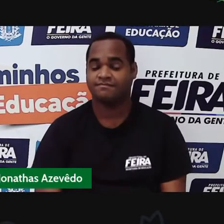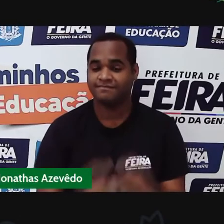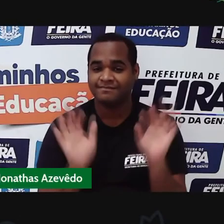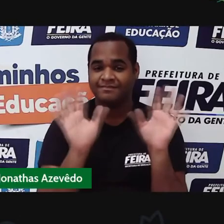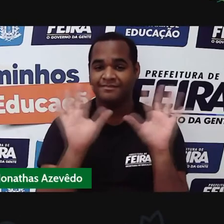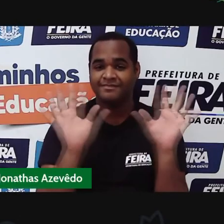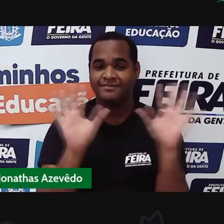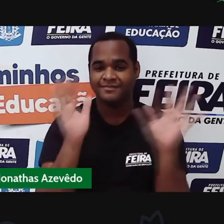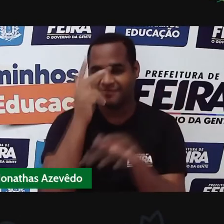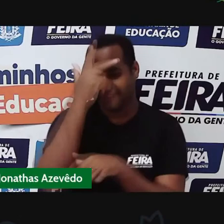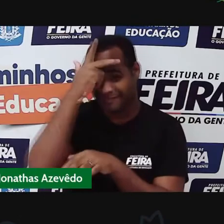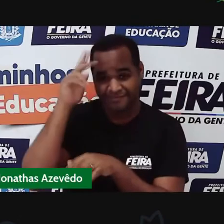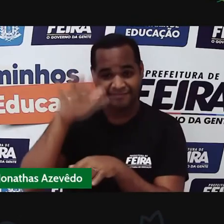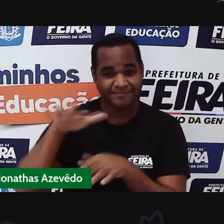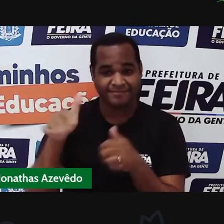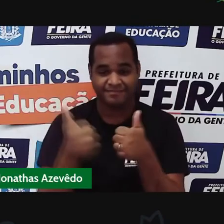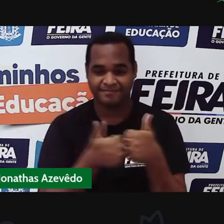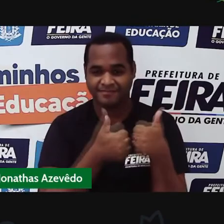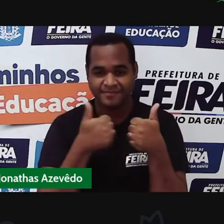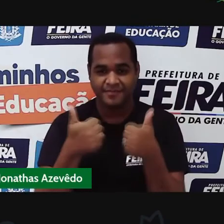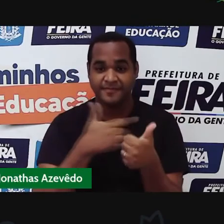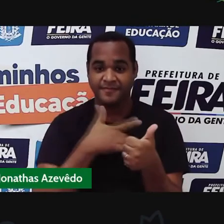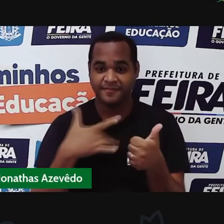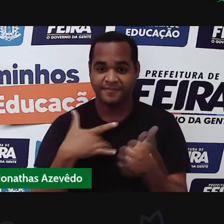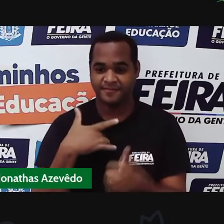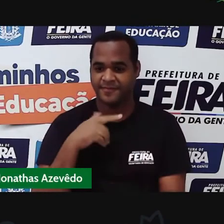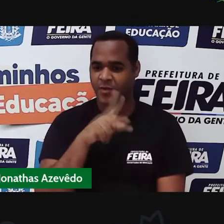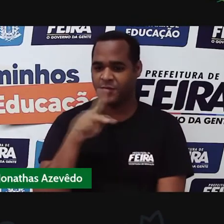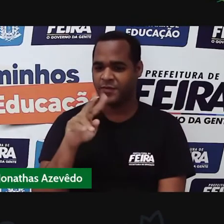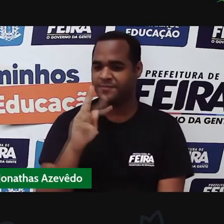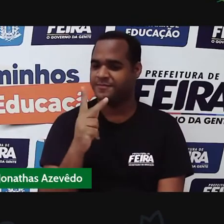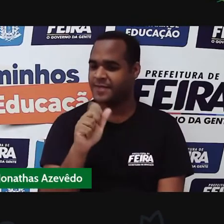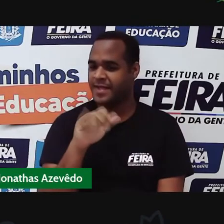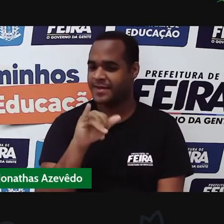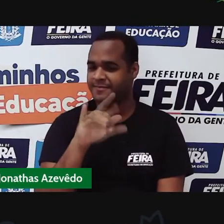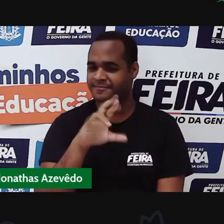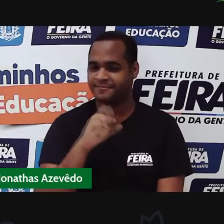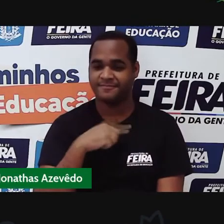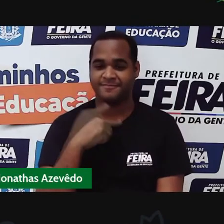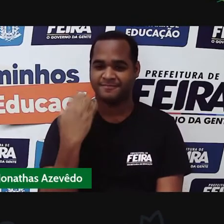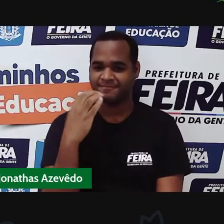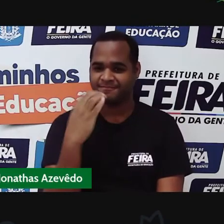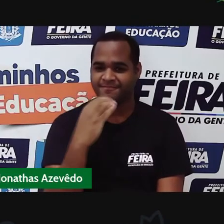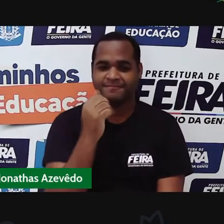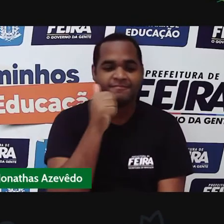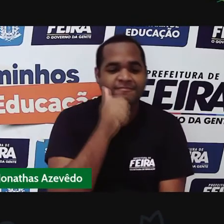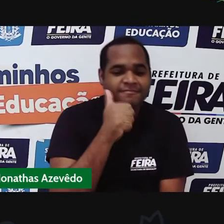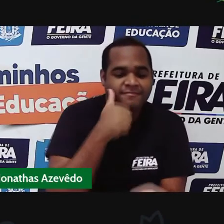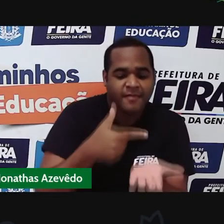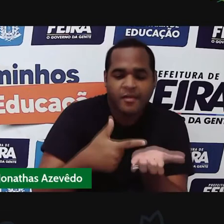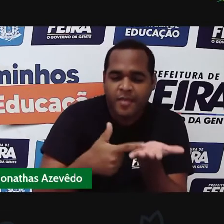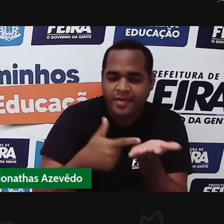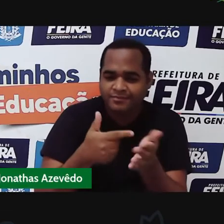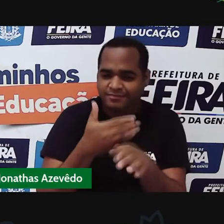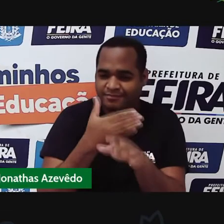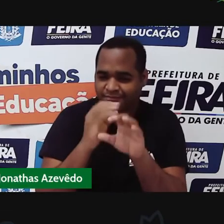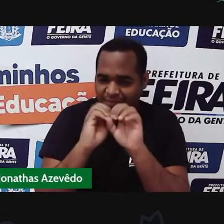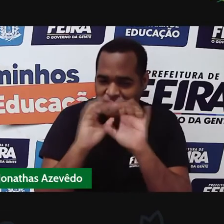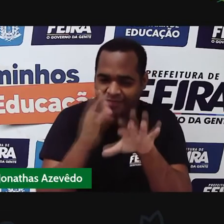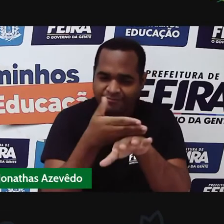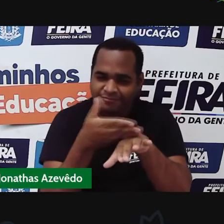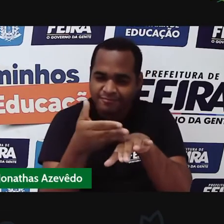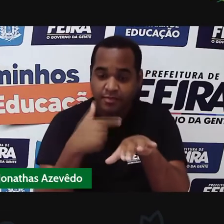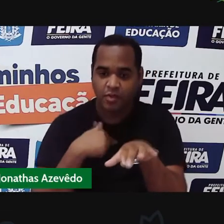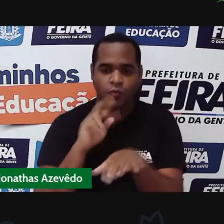Olá pessoal, tudo bem com vocês? Eu sou a professora Taira Santos de Ciências, sou uma mulher de pele clara, estou usando